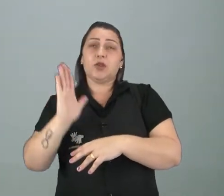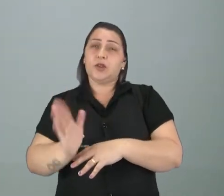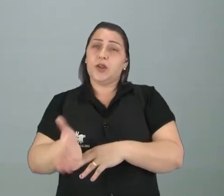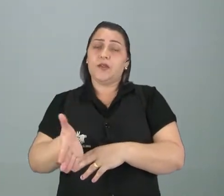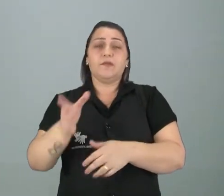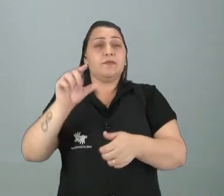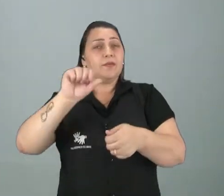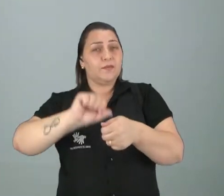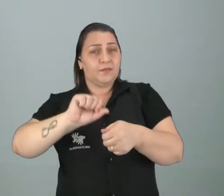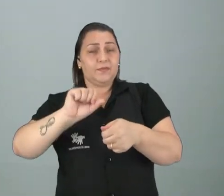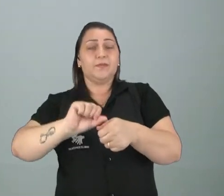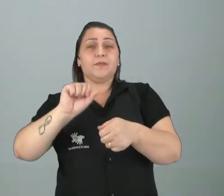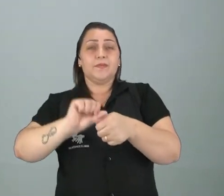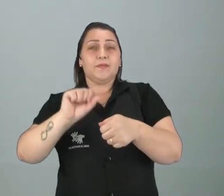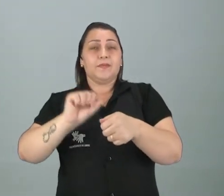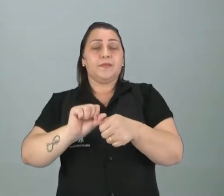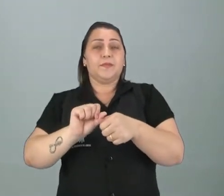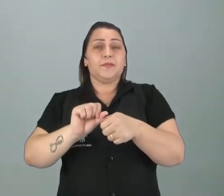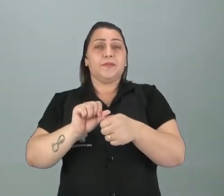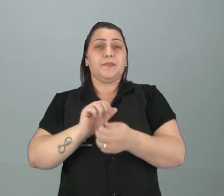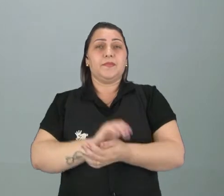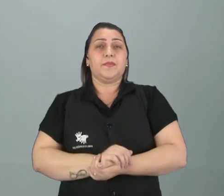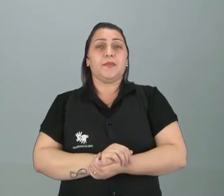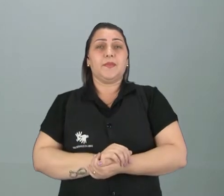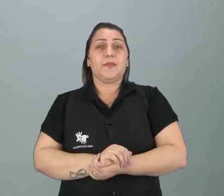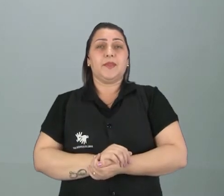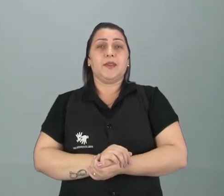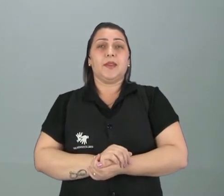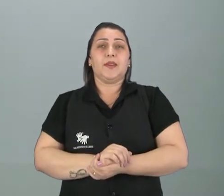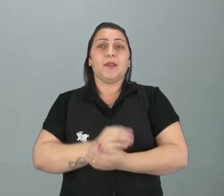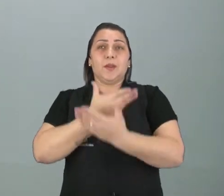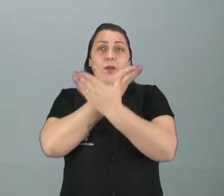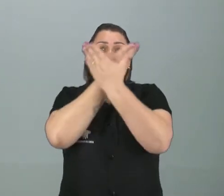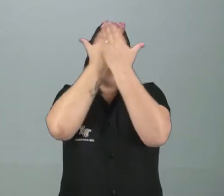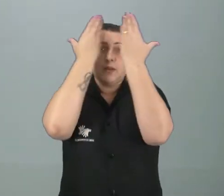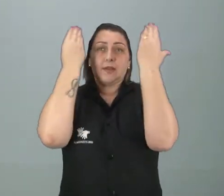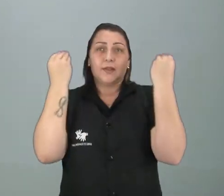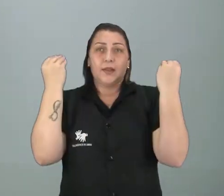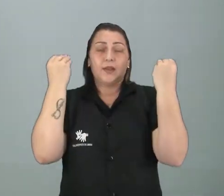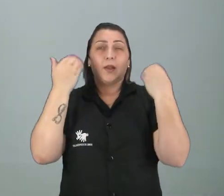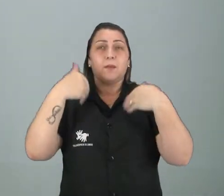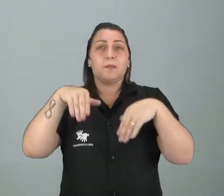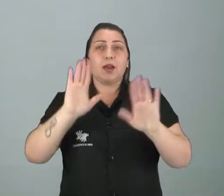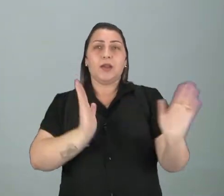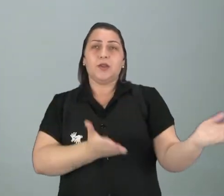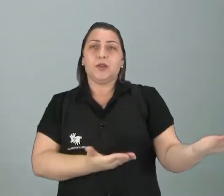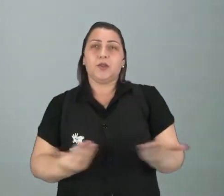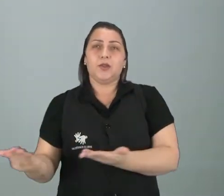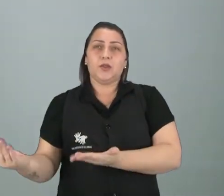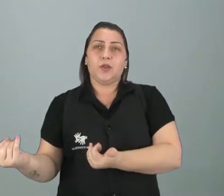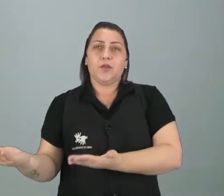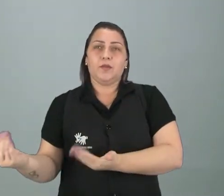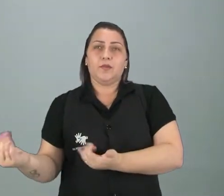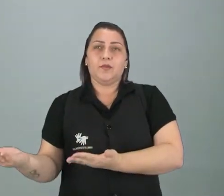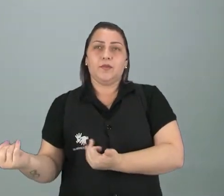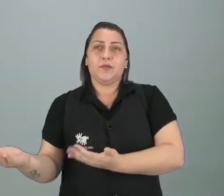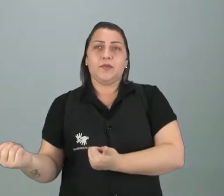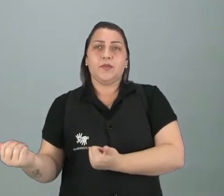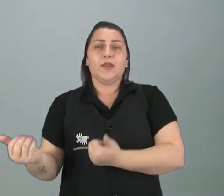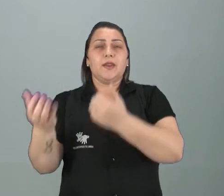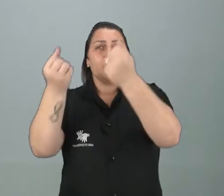feitas para que não saia da mente daqueles, principalmente dos mais novos, né? Vão passando,